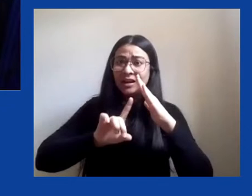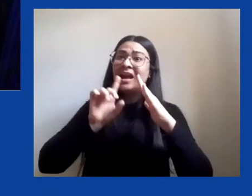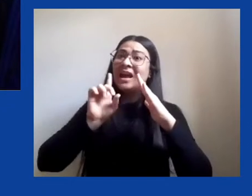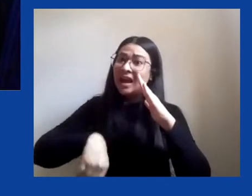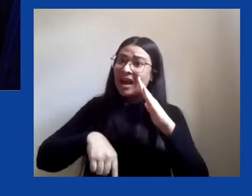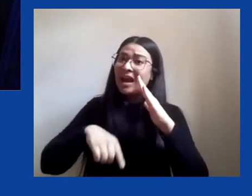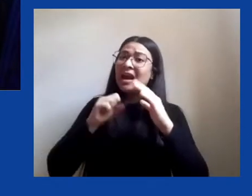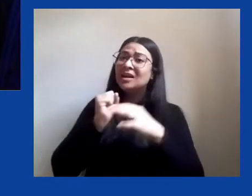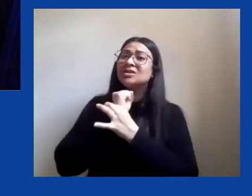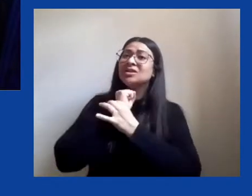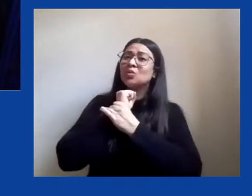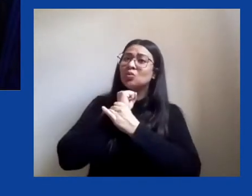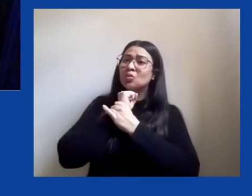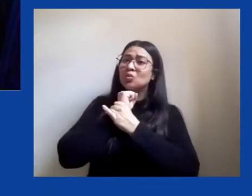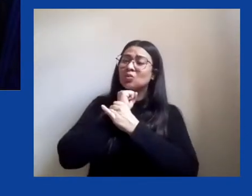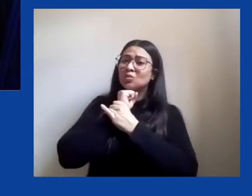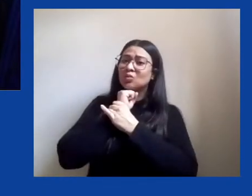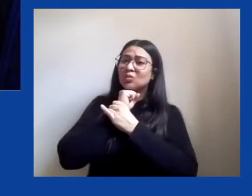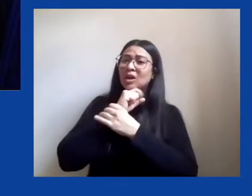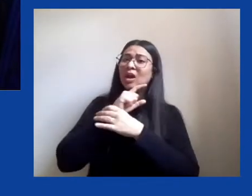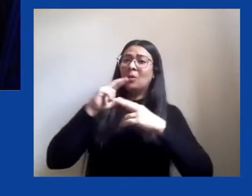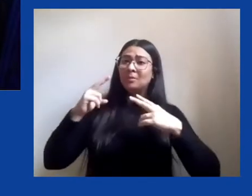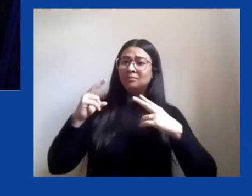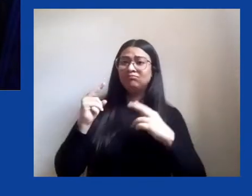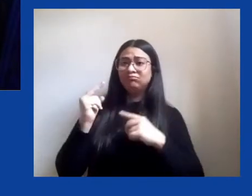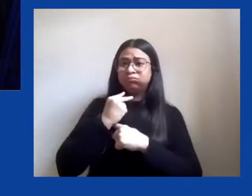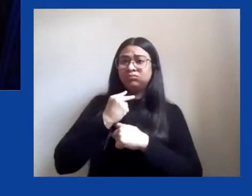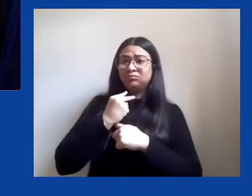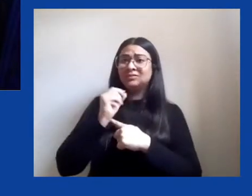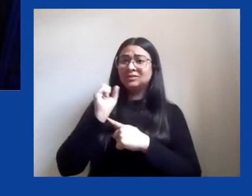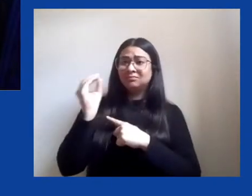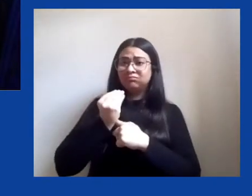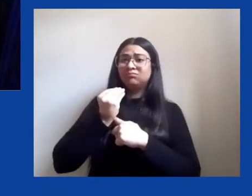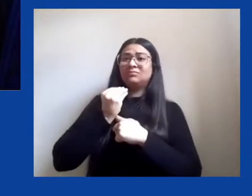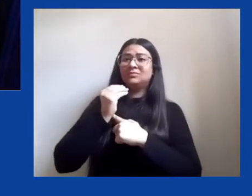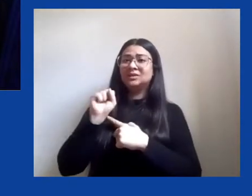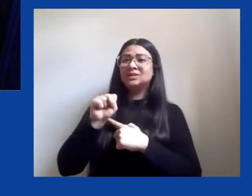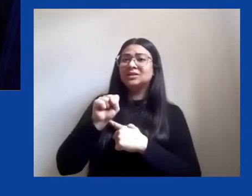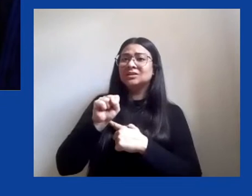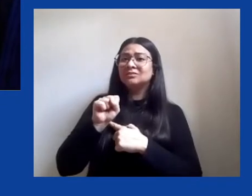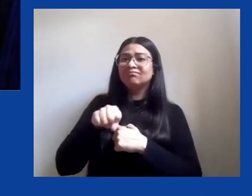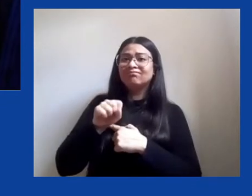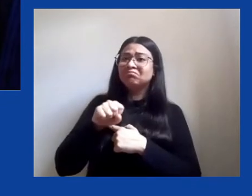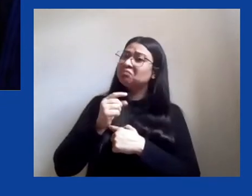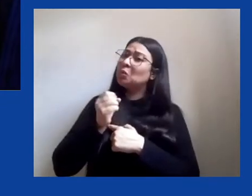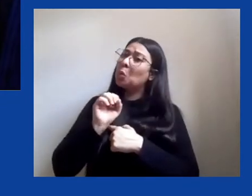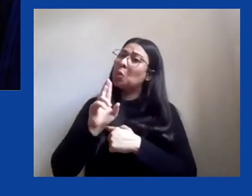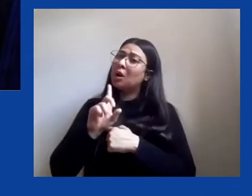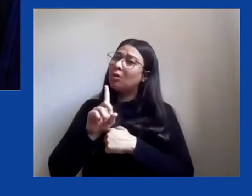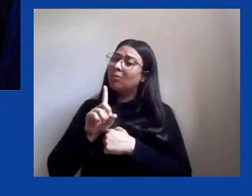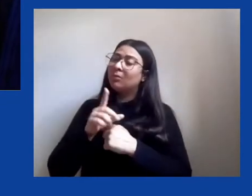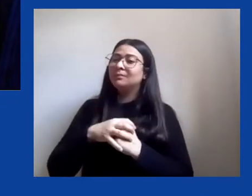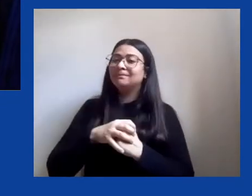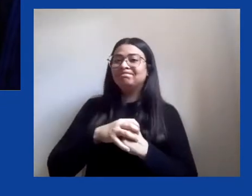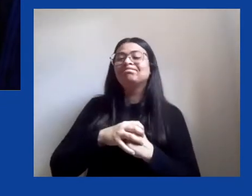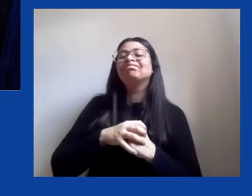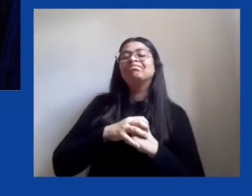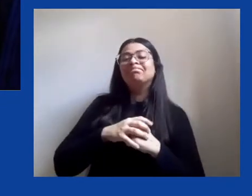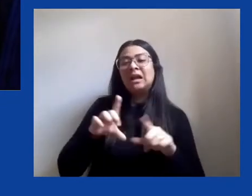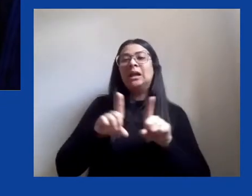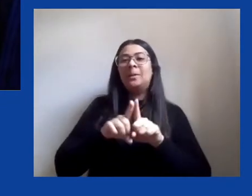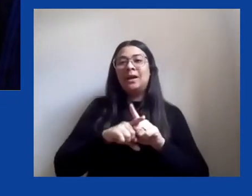estar protegida? Outro ponto que eu gostaria de destacar aqui, quanto a esses indicadores sobre o aumento do número de